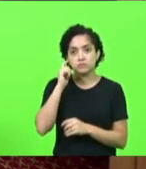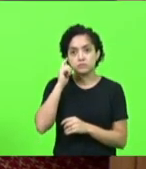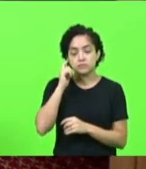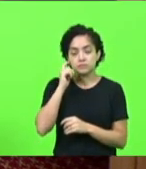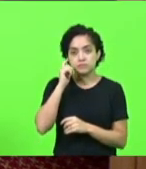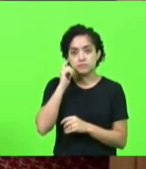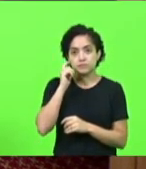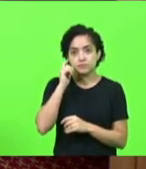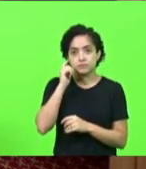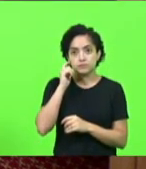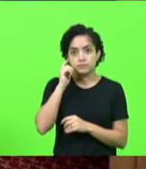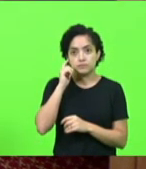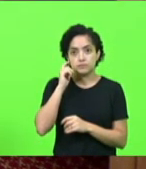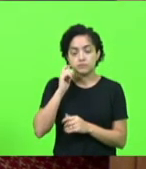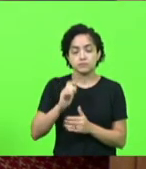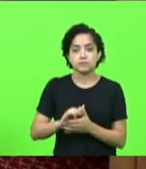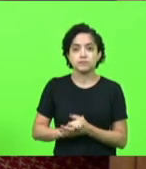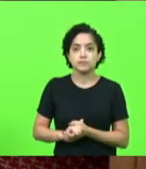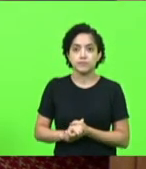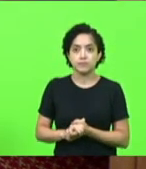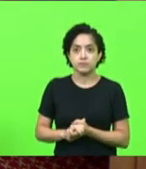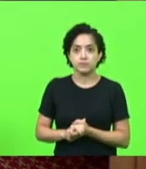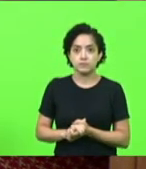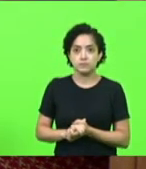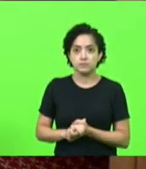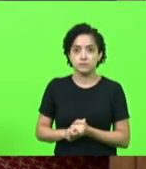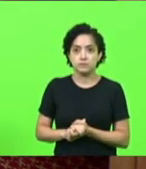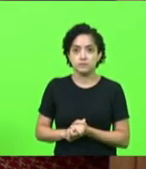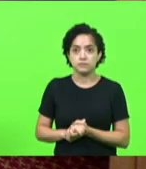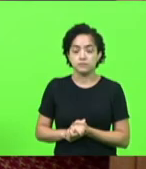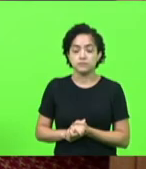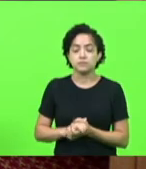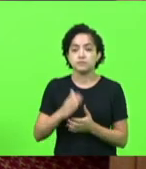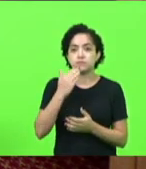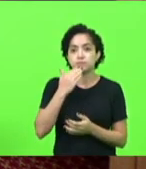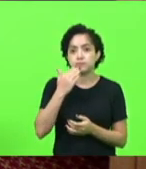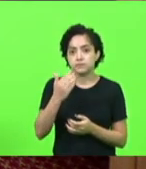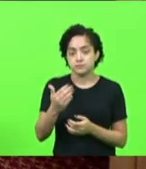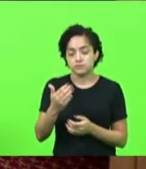por conta de uma solicitação